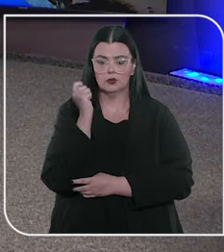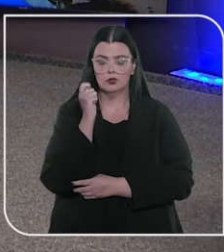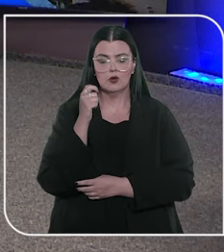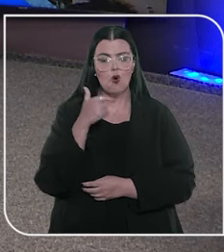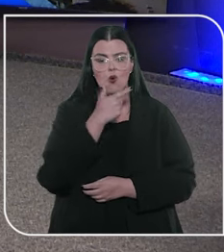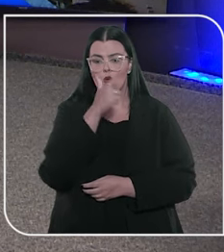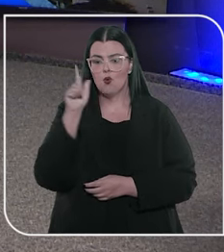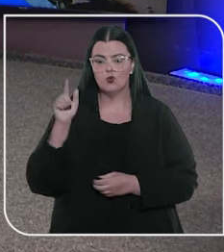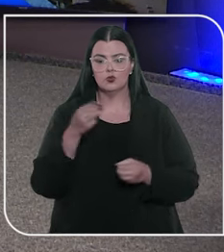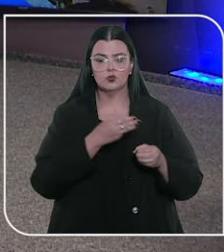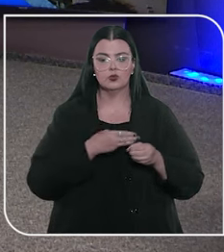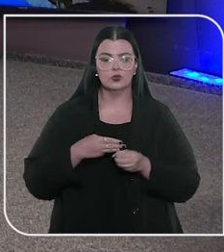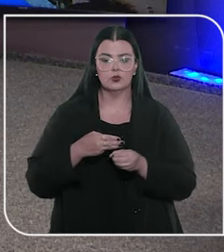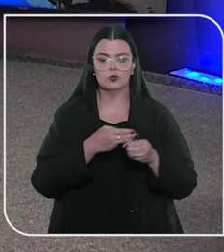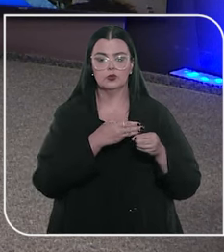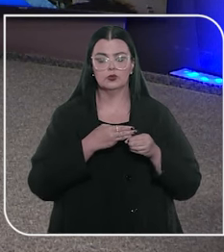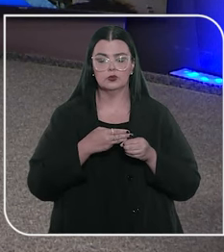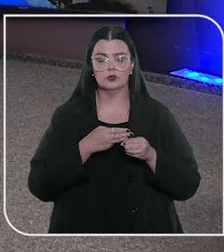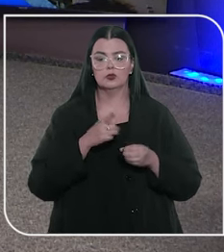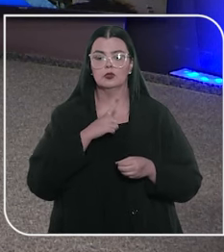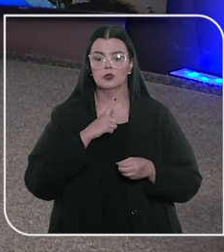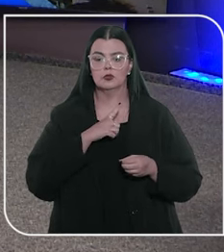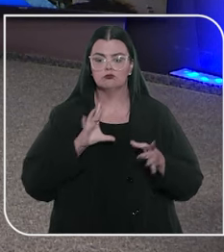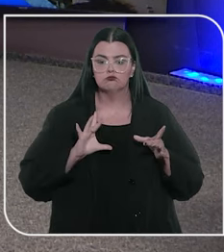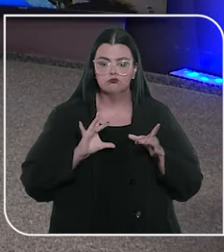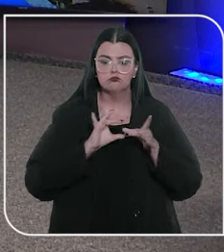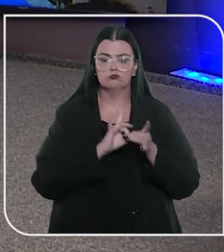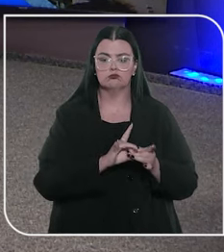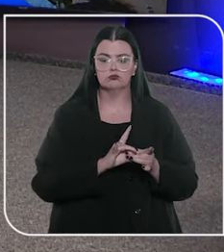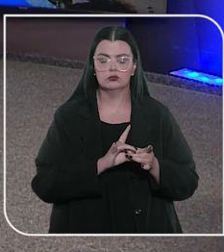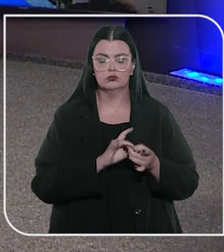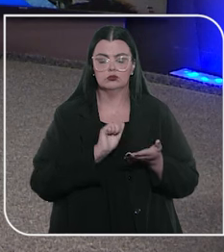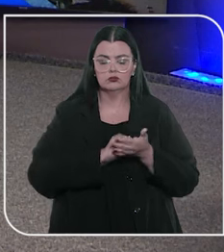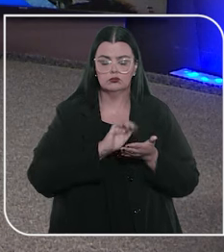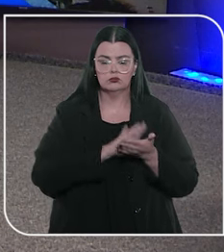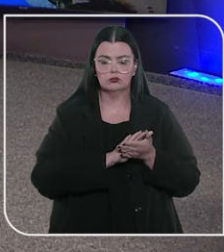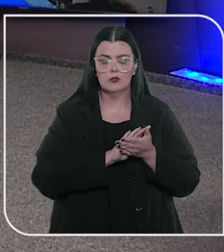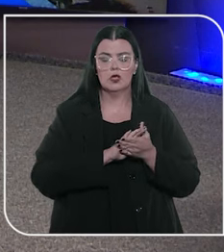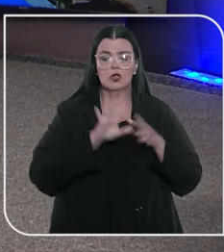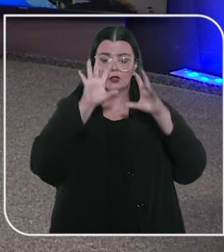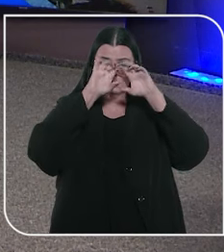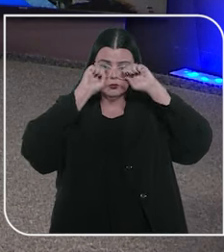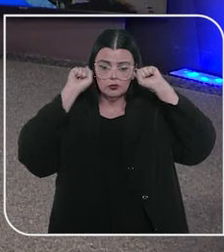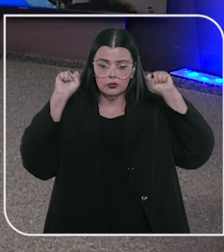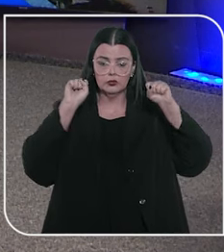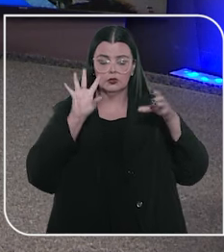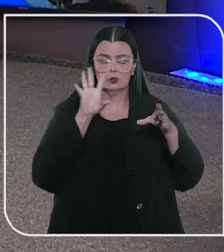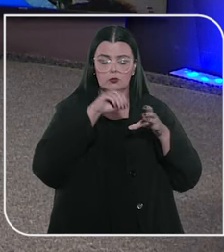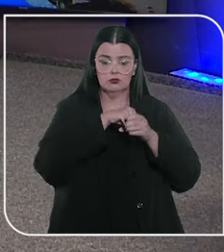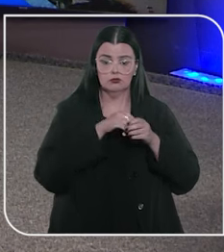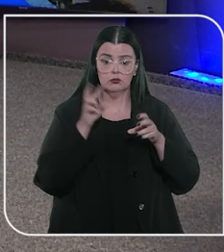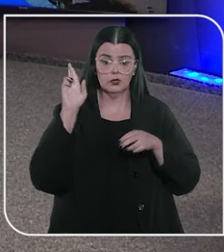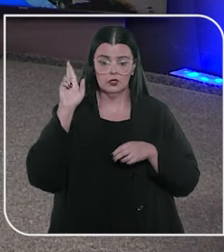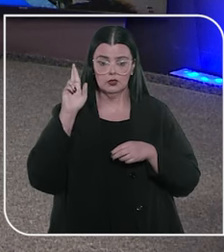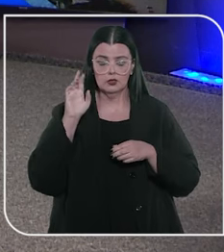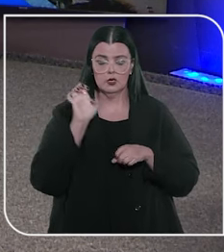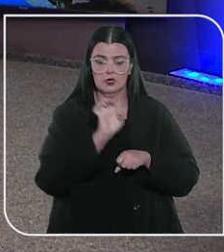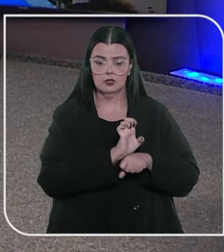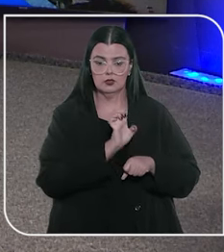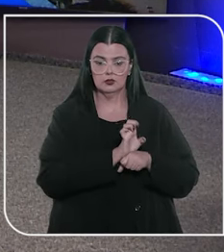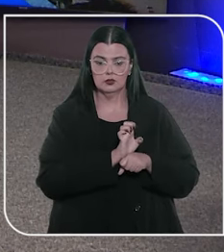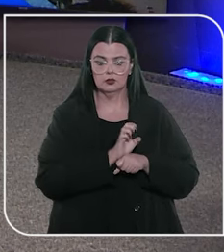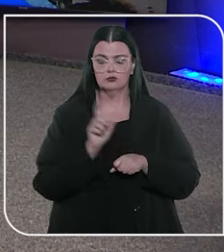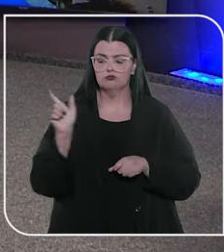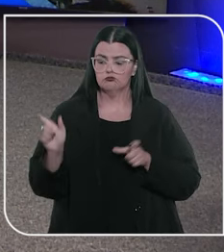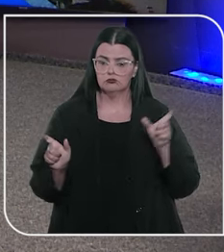Grande do Sul ou seus municípios sejam partes ou de varas e tribunais sediados no estado, aqueles